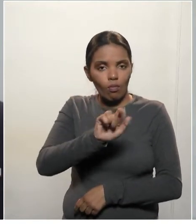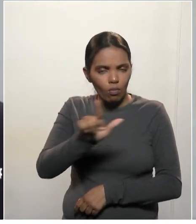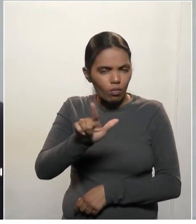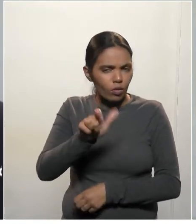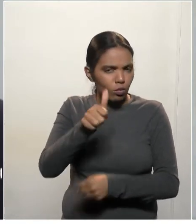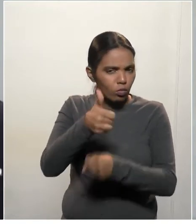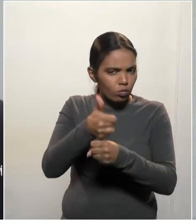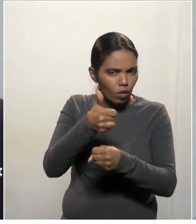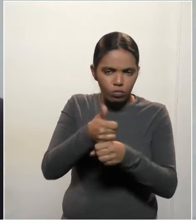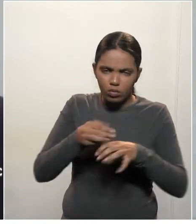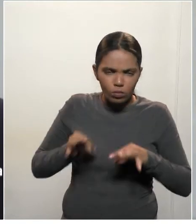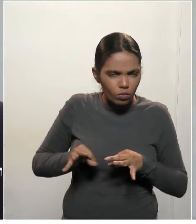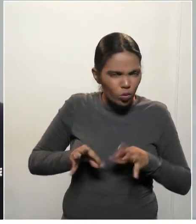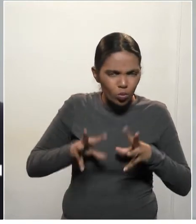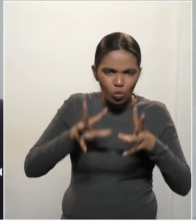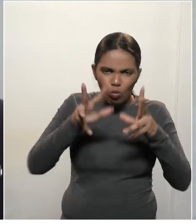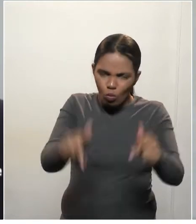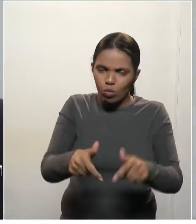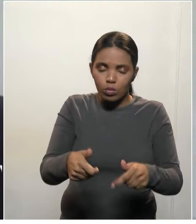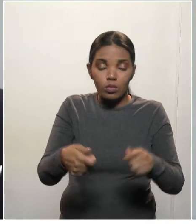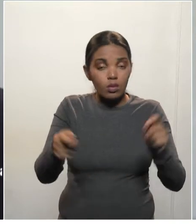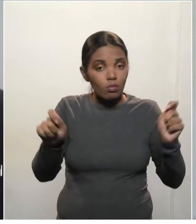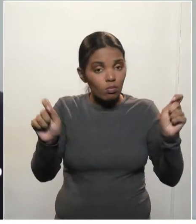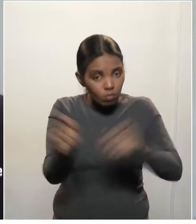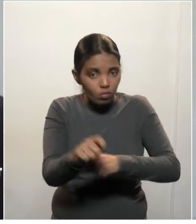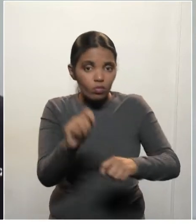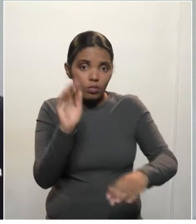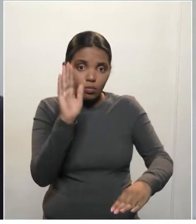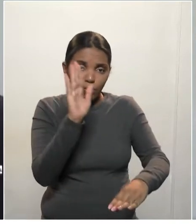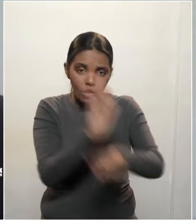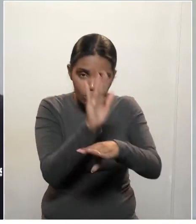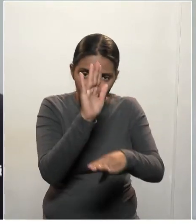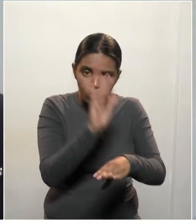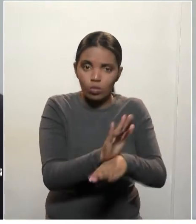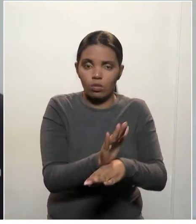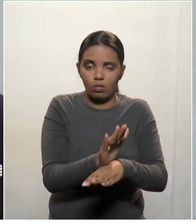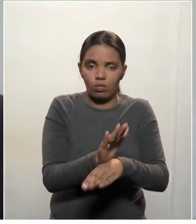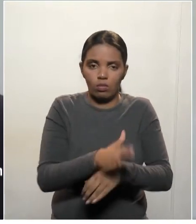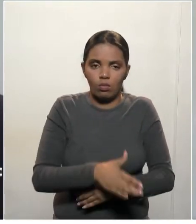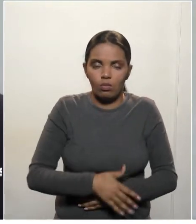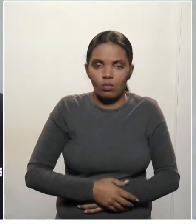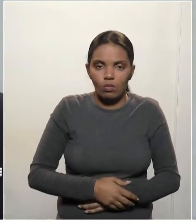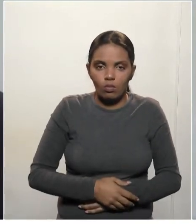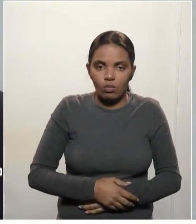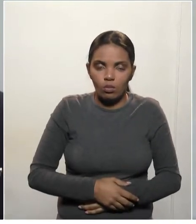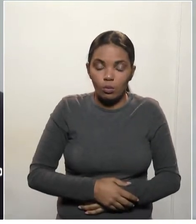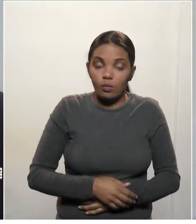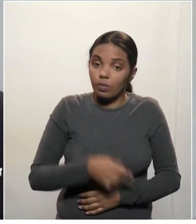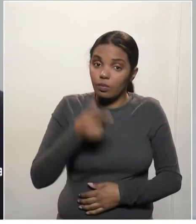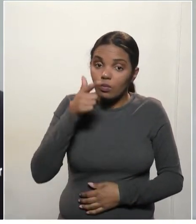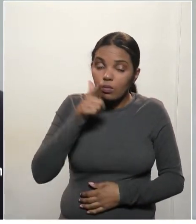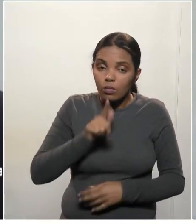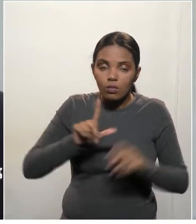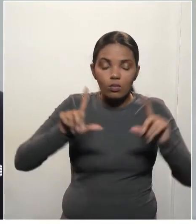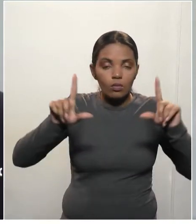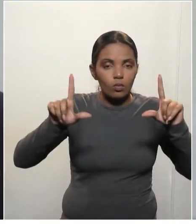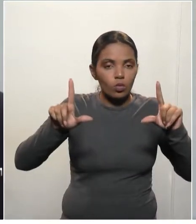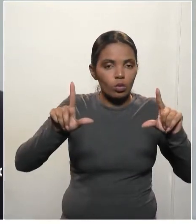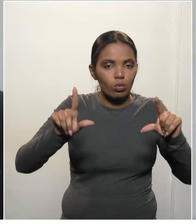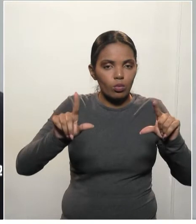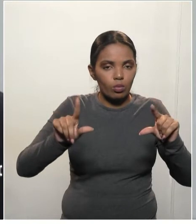todos que possam contribuir para reduzir